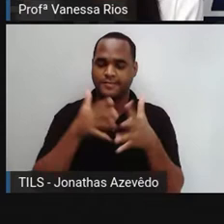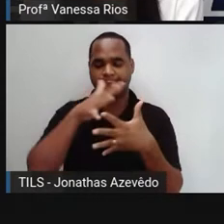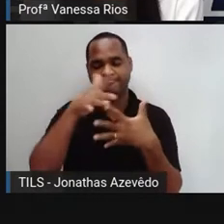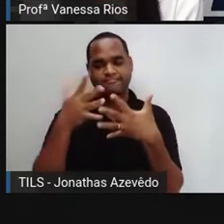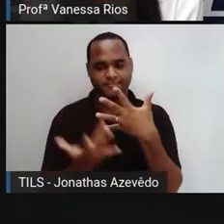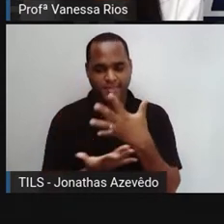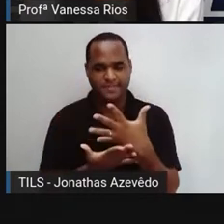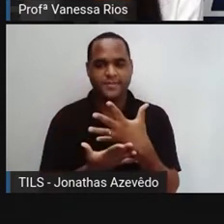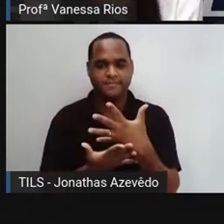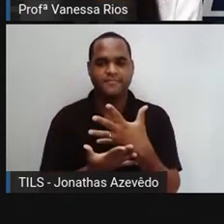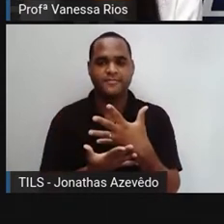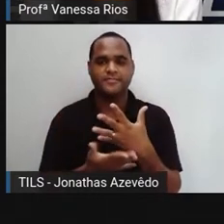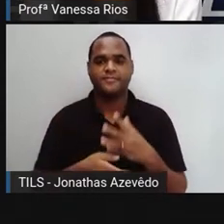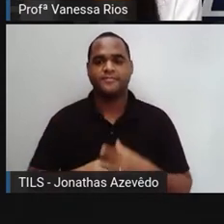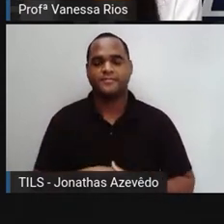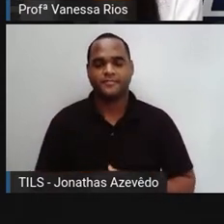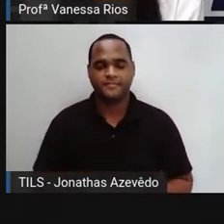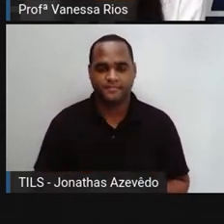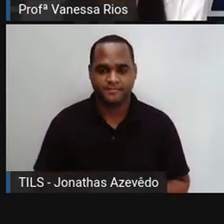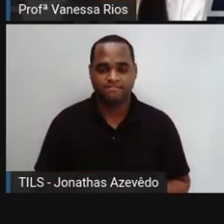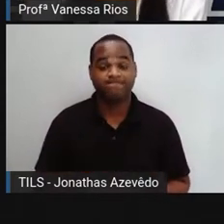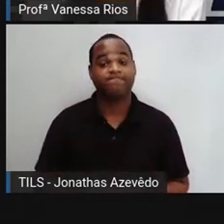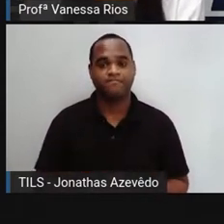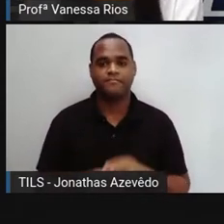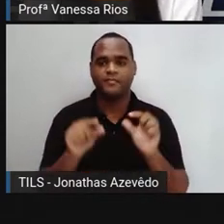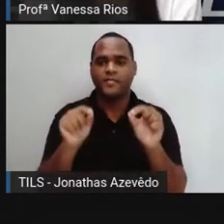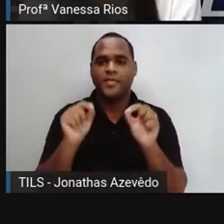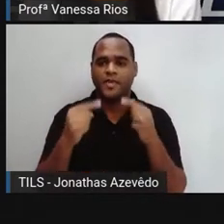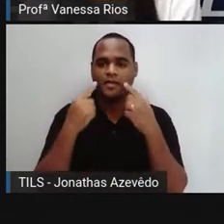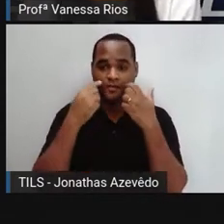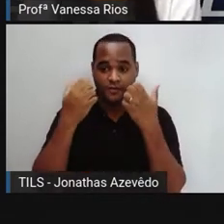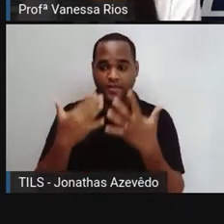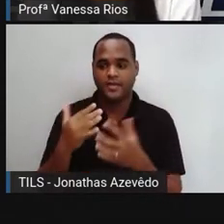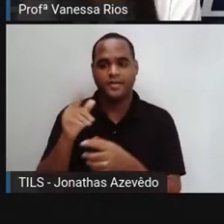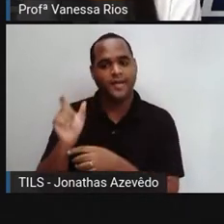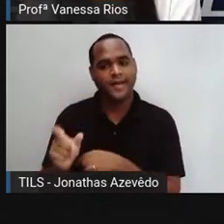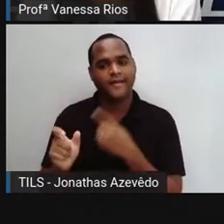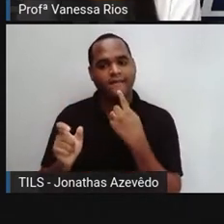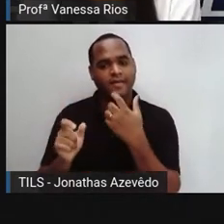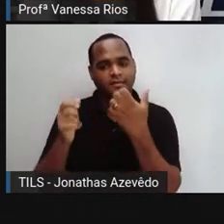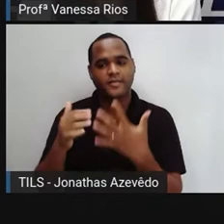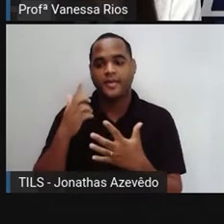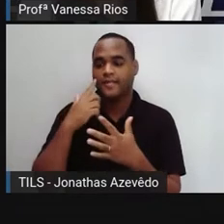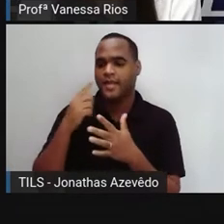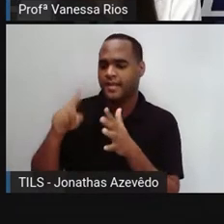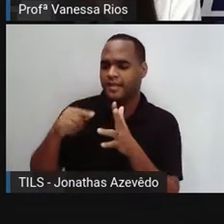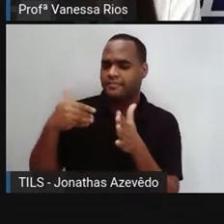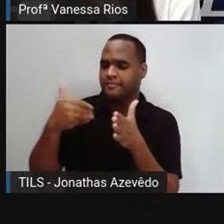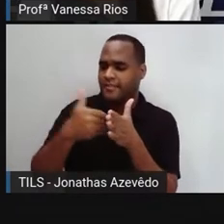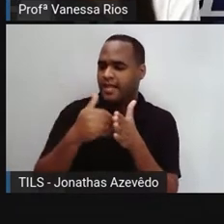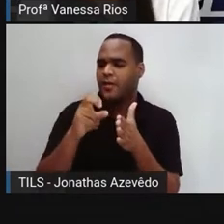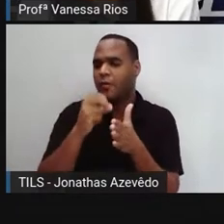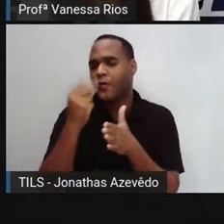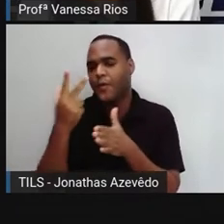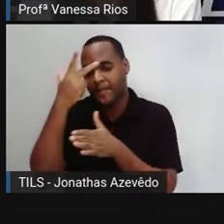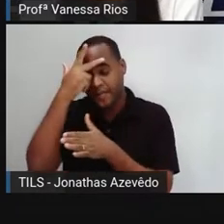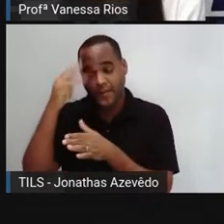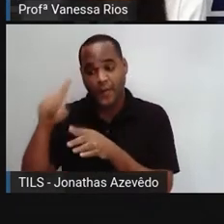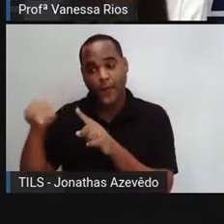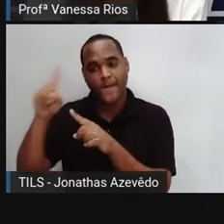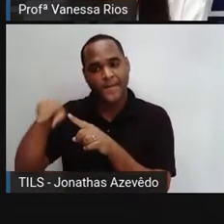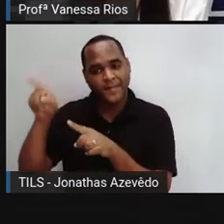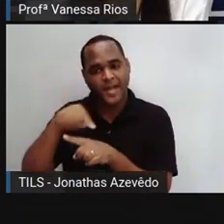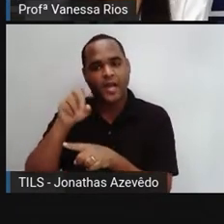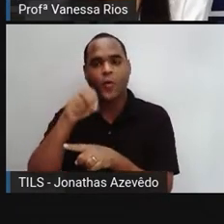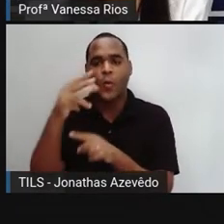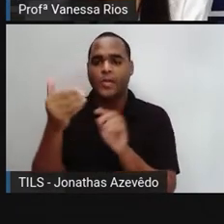linguagem aí de sinais. E aí, quando a pró fala que a linguagem, ela aproxima as pessoas ou as exclui e a